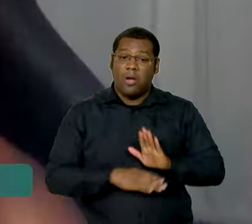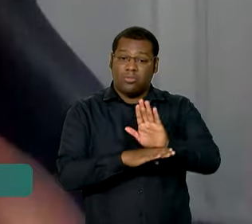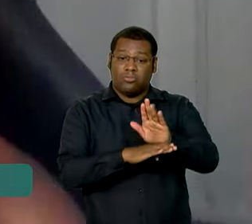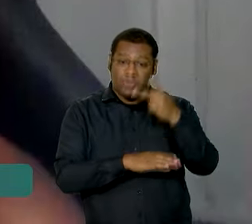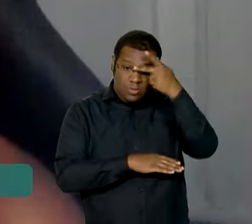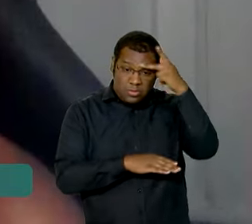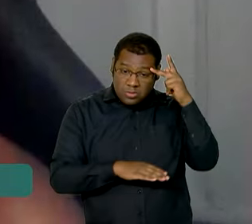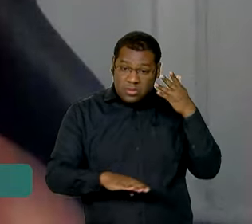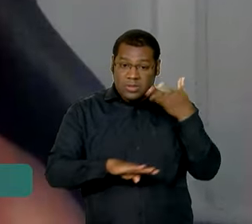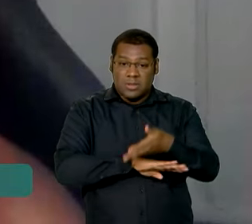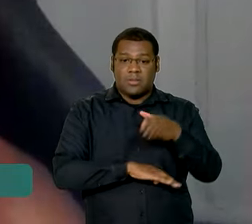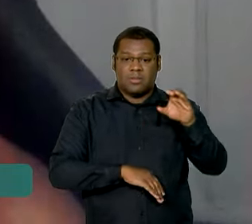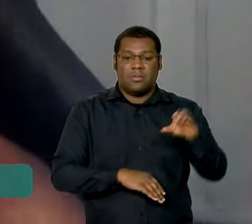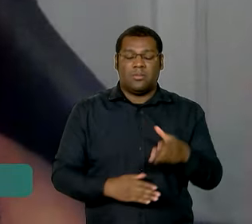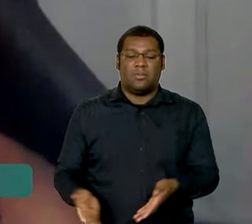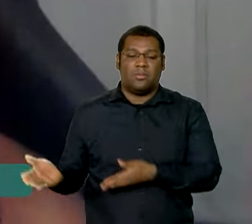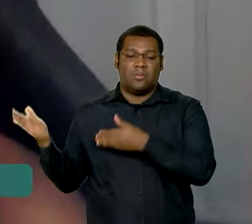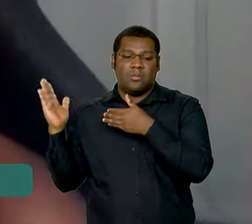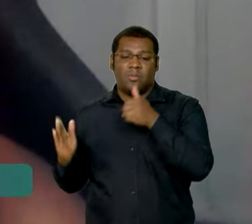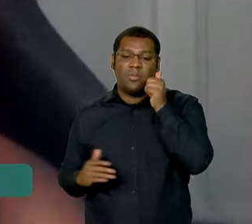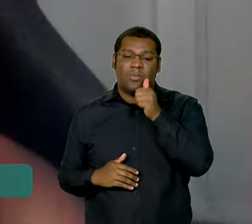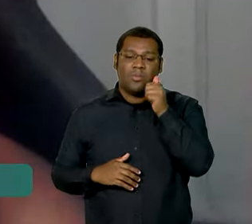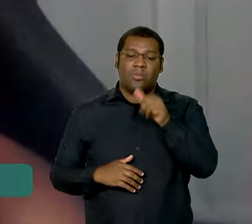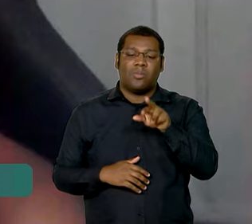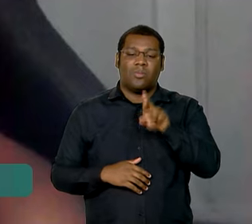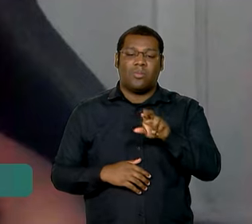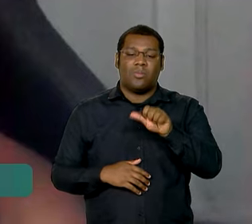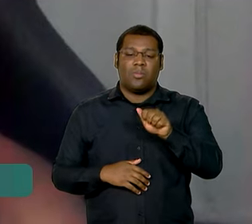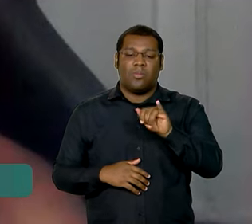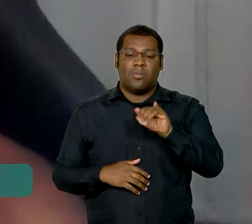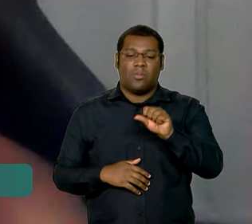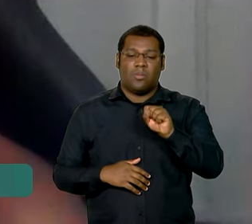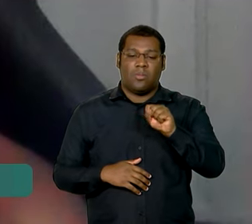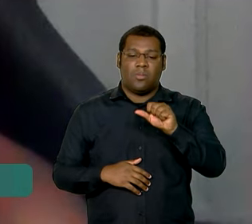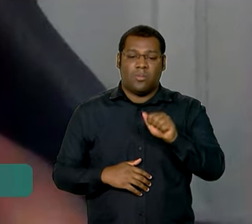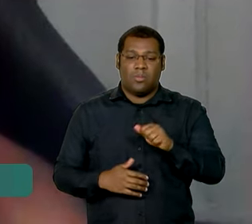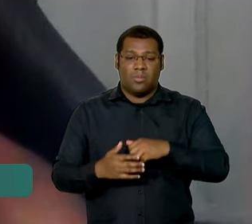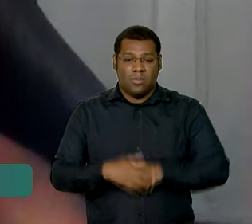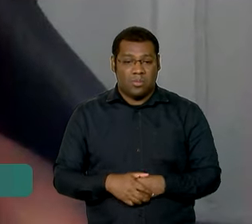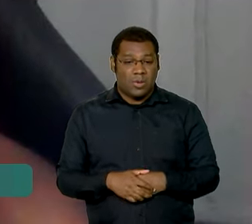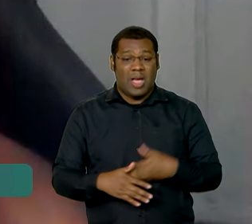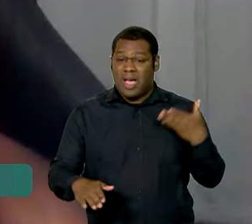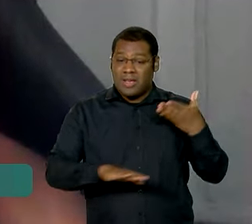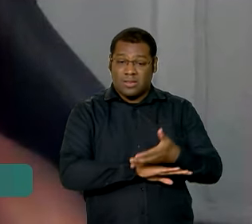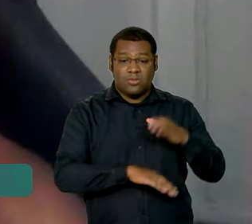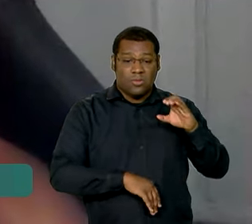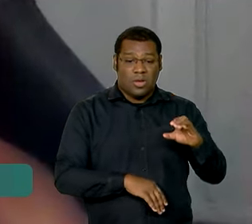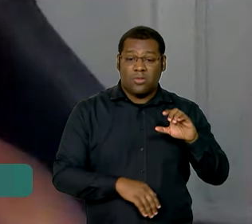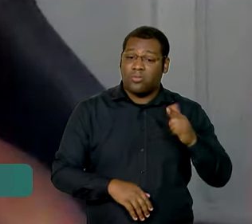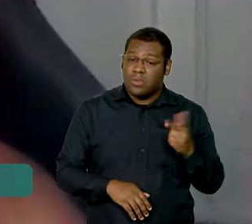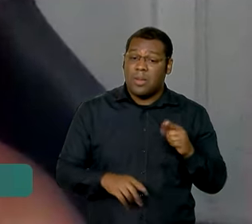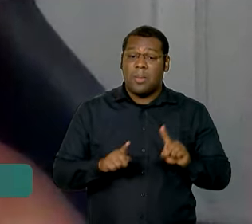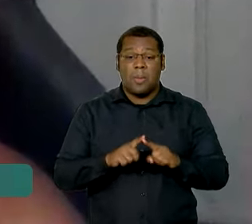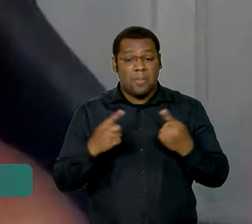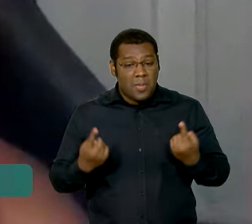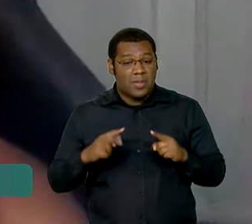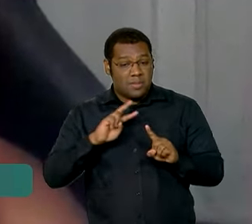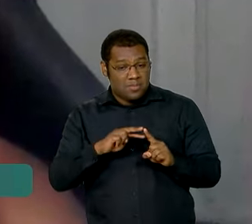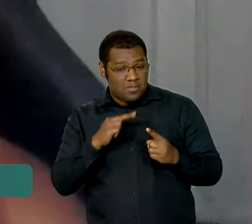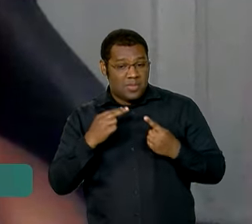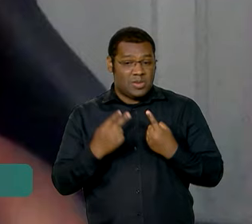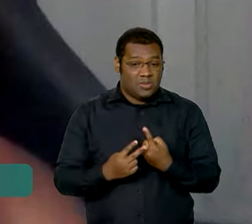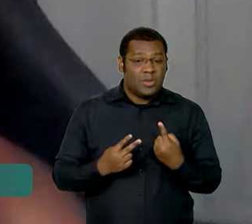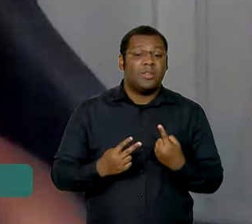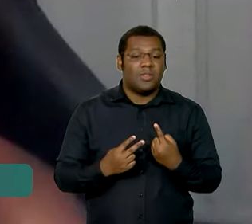A publicitária Raíssa Lauane ainda não trabalhou com crédito, mas cogita um financiamento